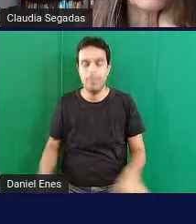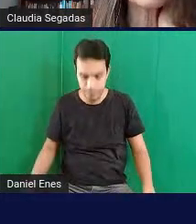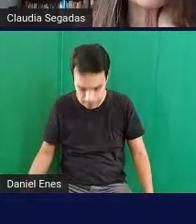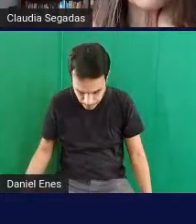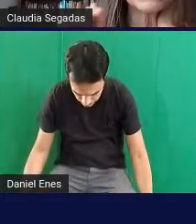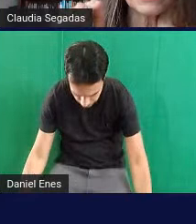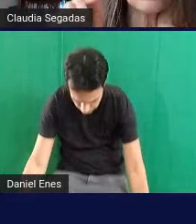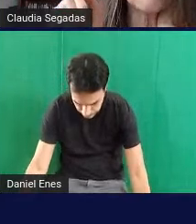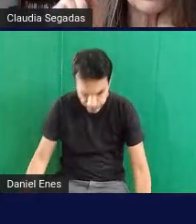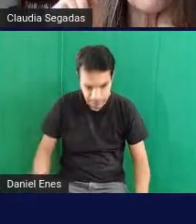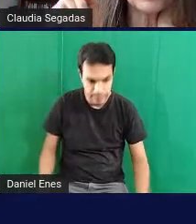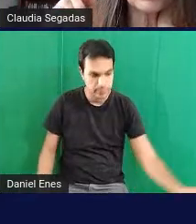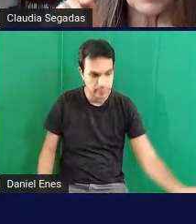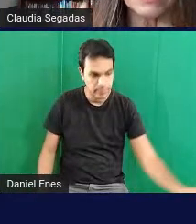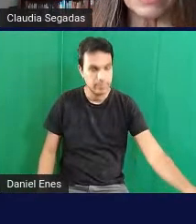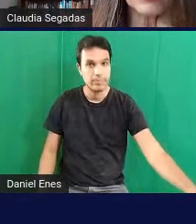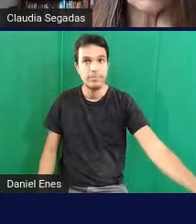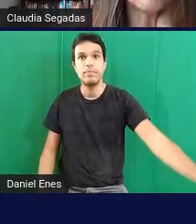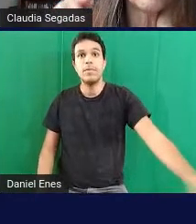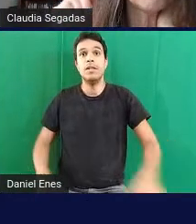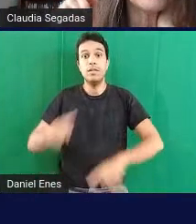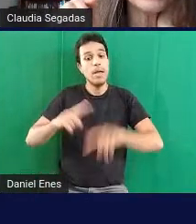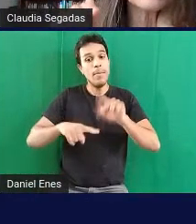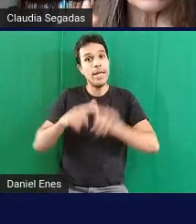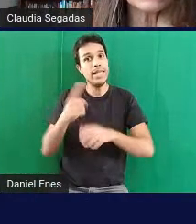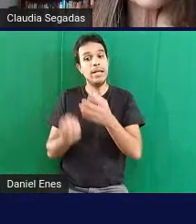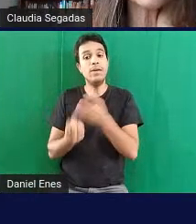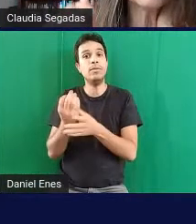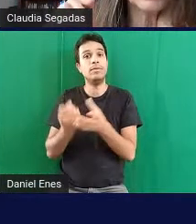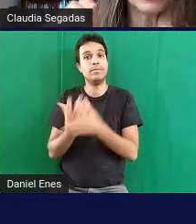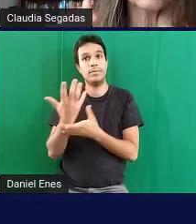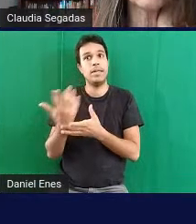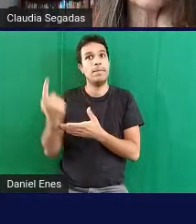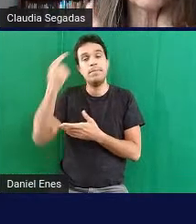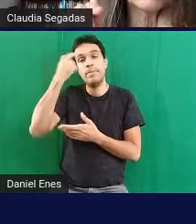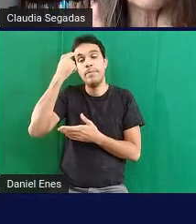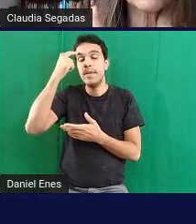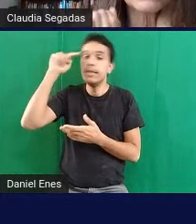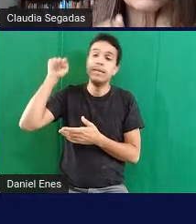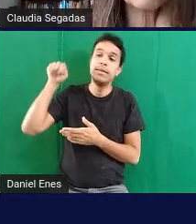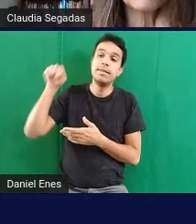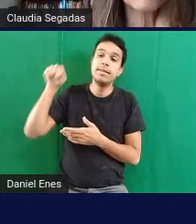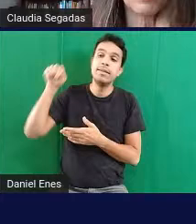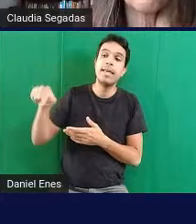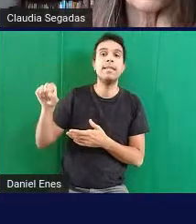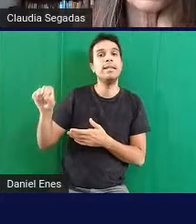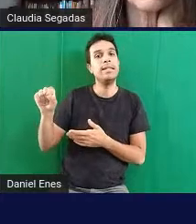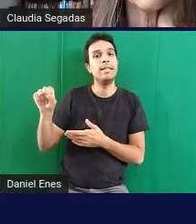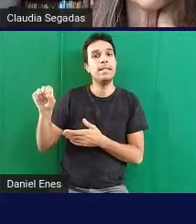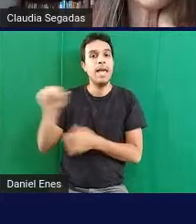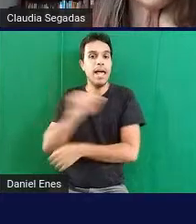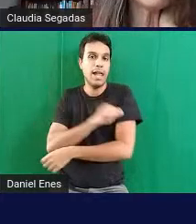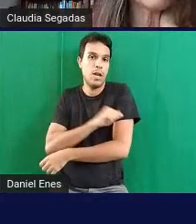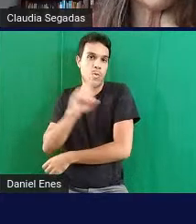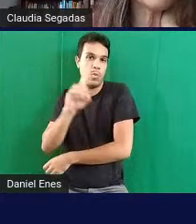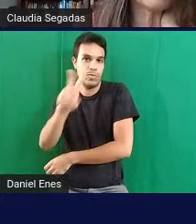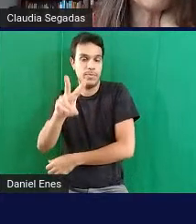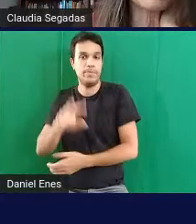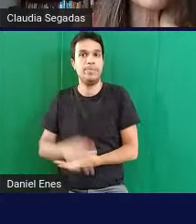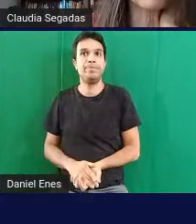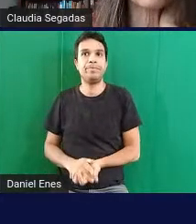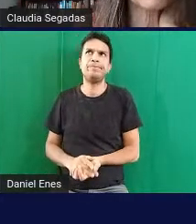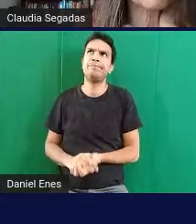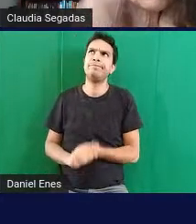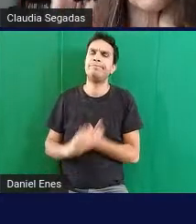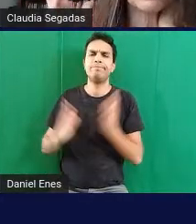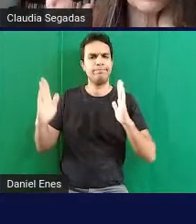então esse material foi produzido pensando no aluno com deficiência visual por um tempo